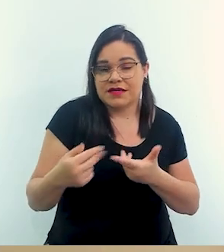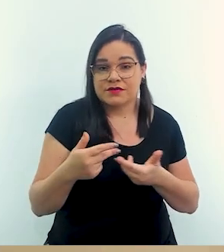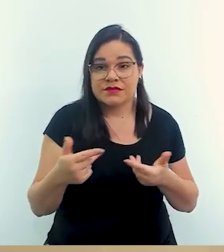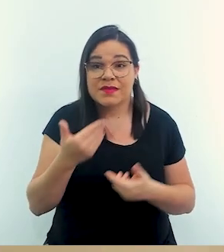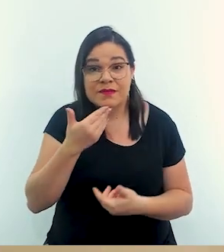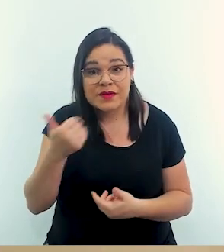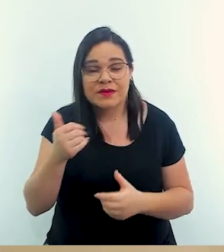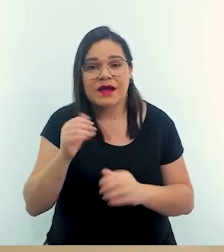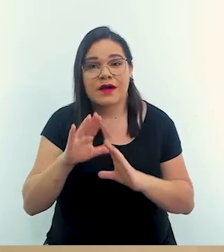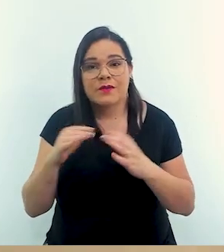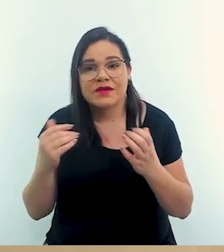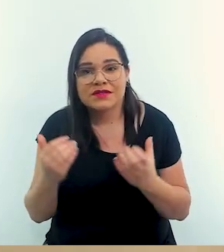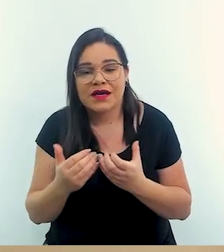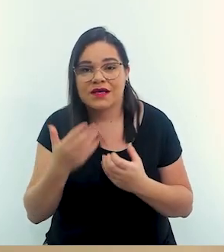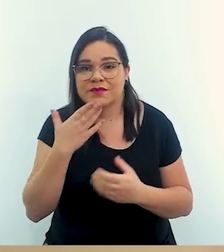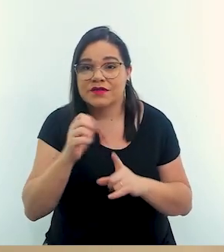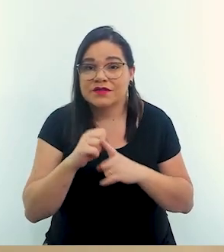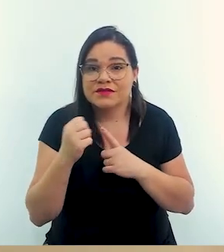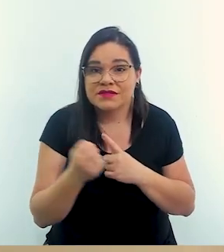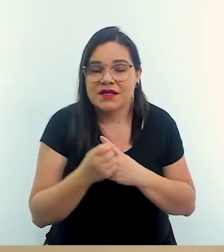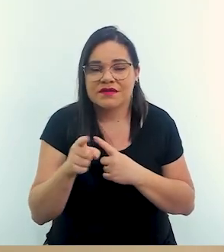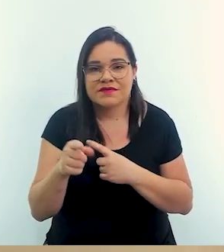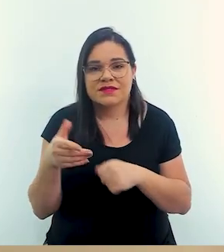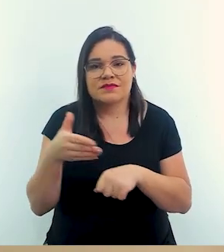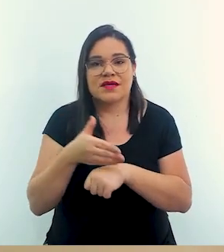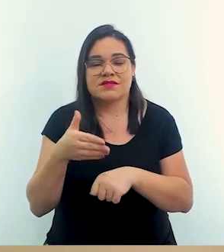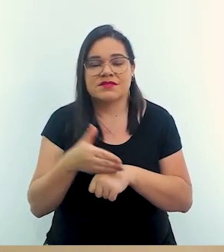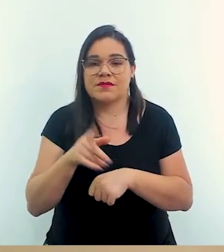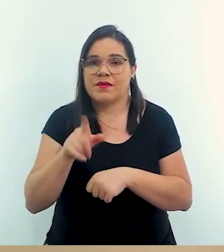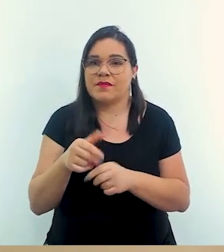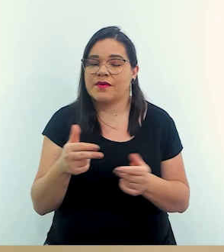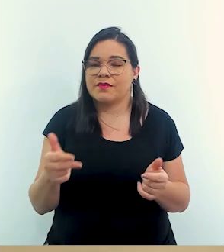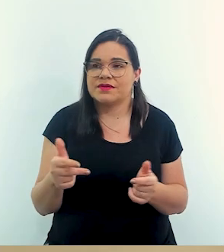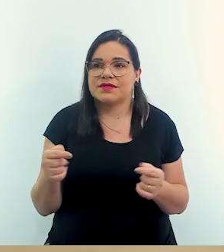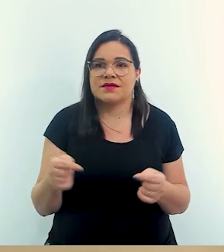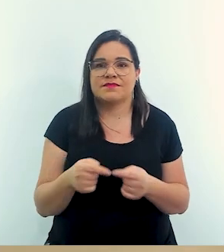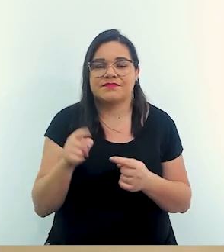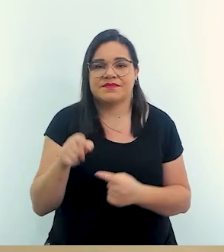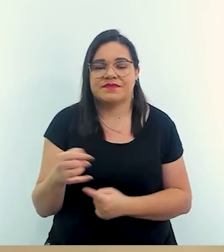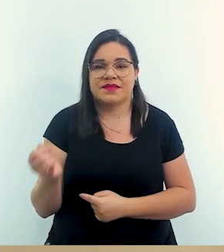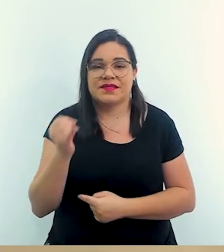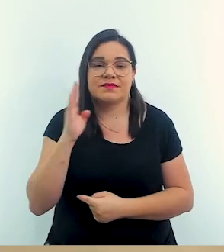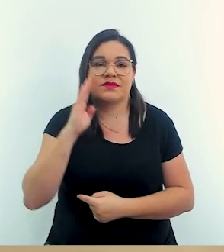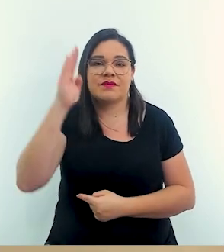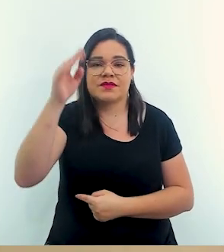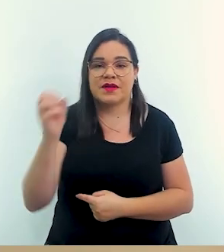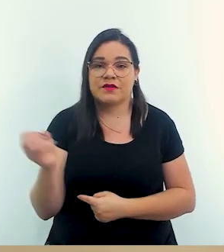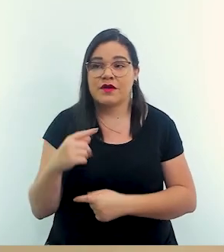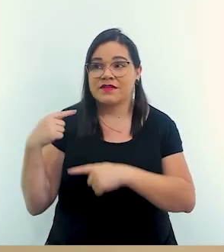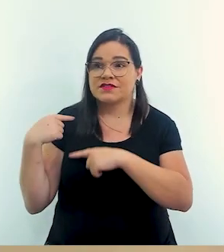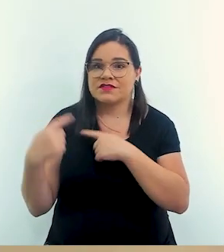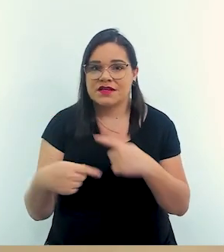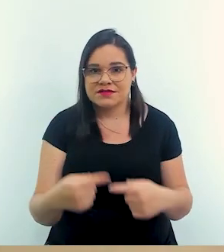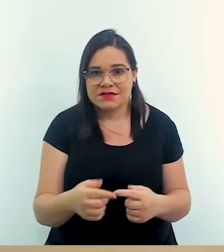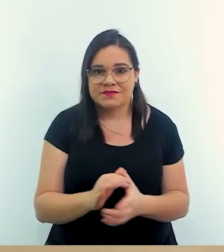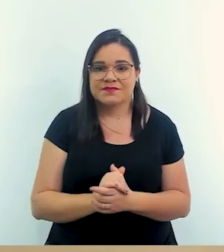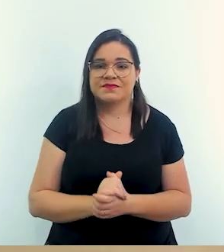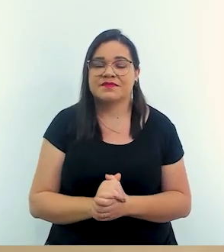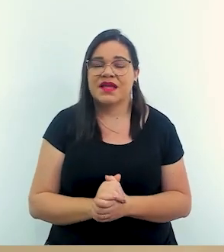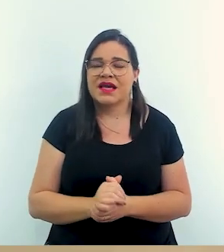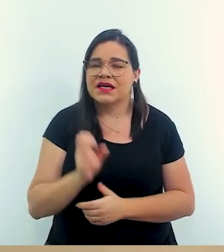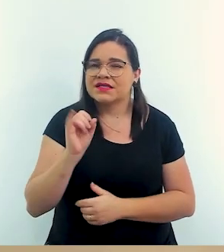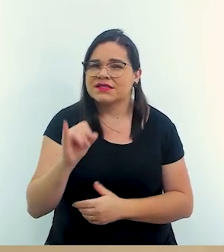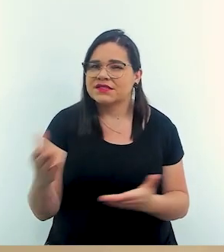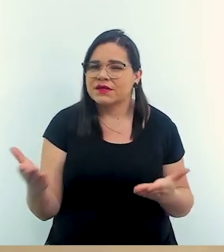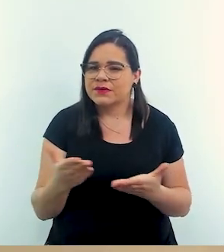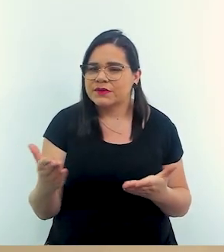série de coisas mas melhorar a comunidade a sociedade em que você está inserido é algo que faz diferença sobretudo para essas novas gerações enfim